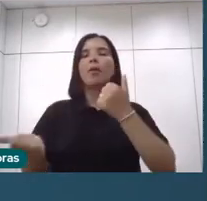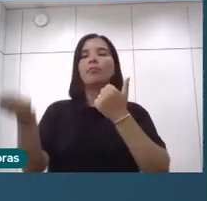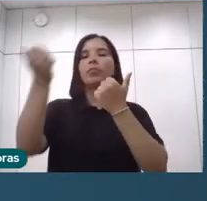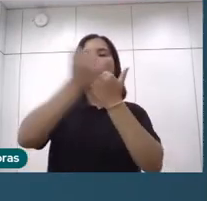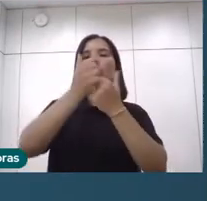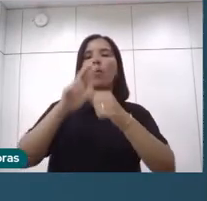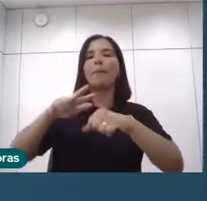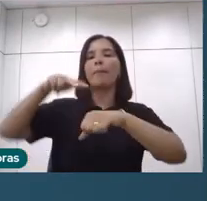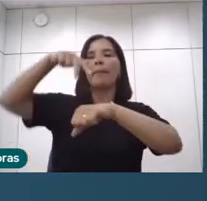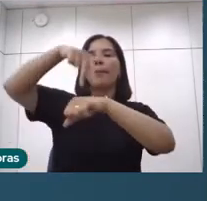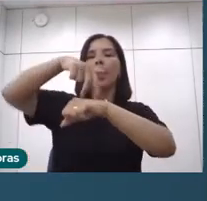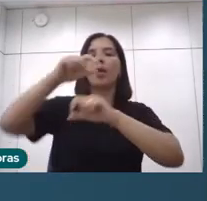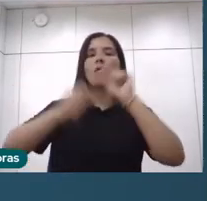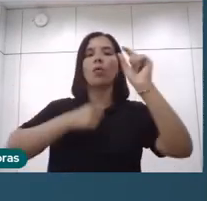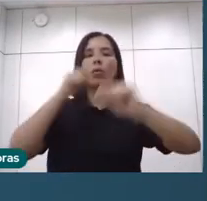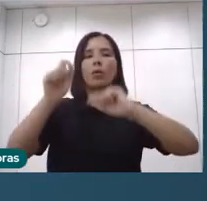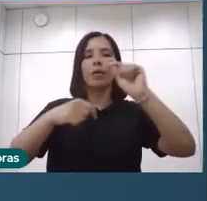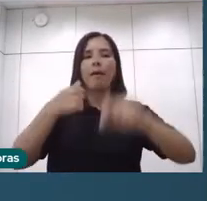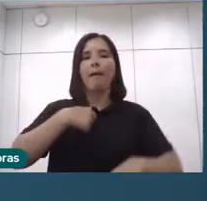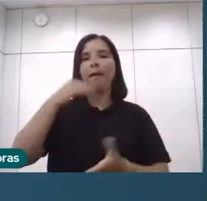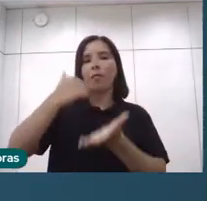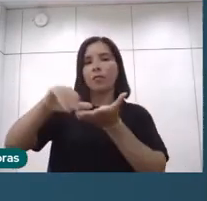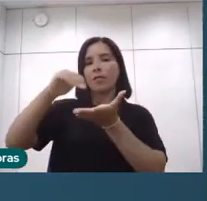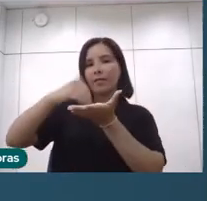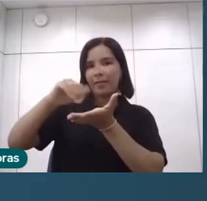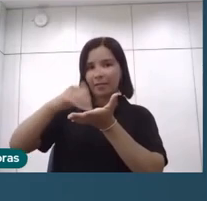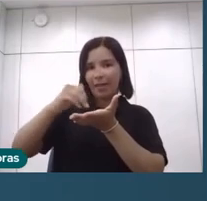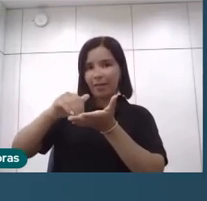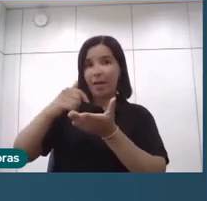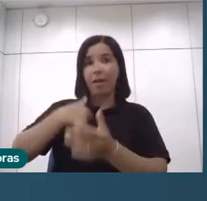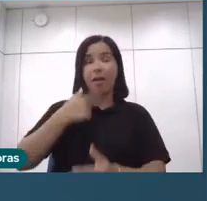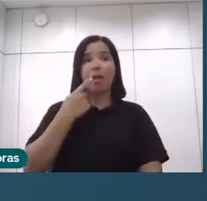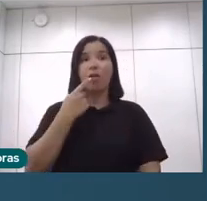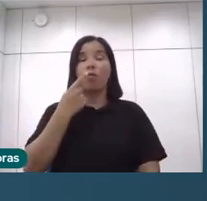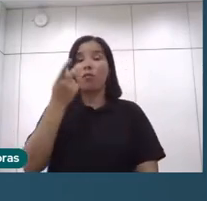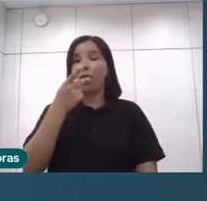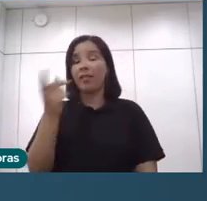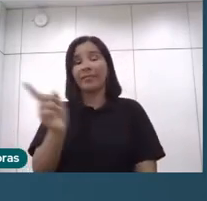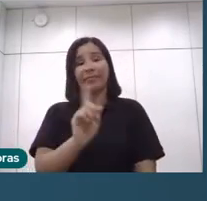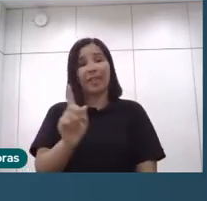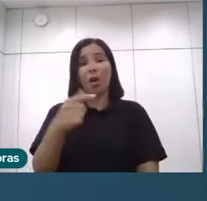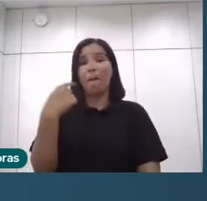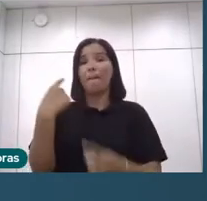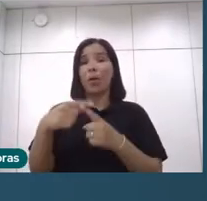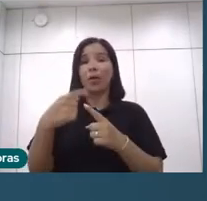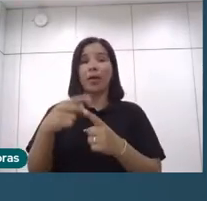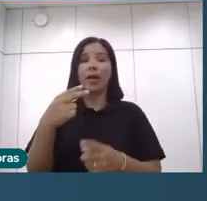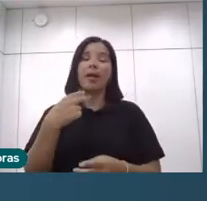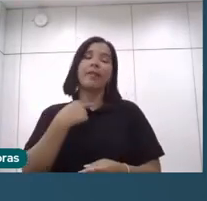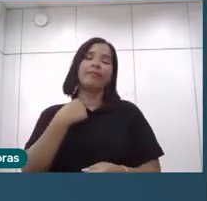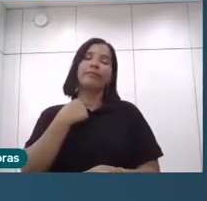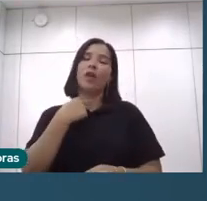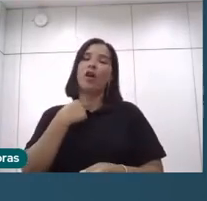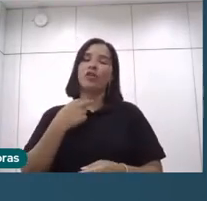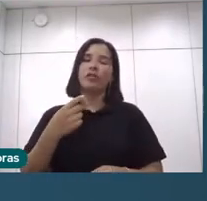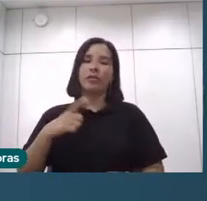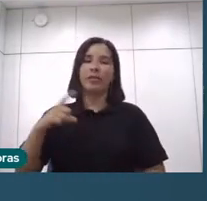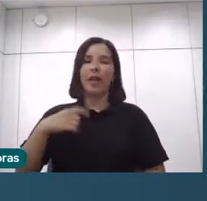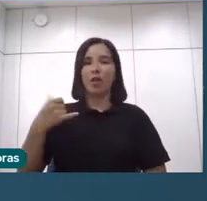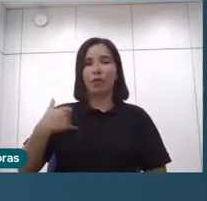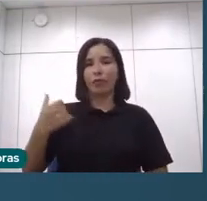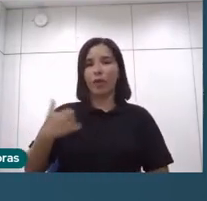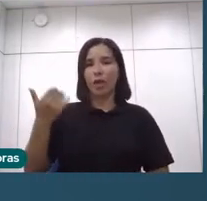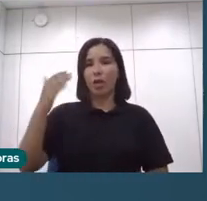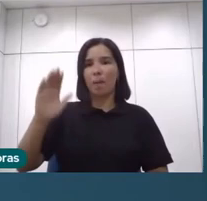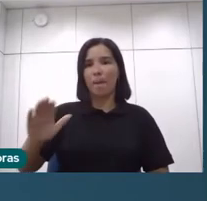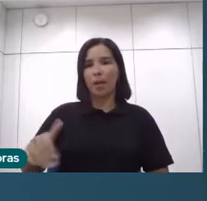alto na SOF quando eu era secretária. E na hora eu disse não, porque ela falou, não, eu posso ter filhos pequenos. Quando eu encontrei ela como diretora, eu